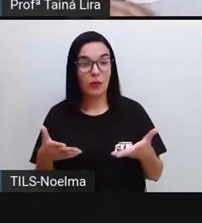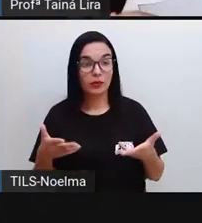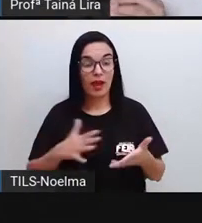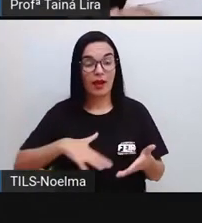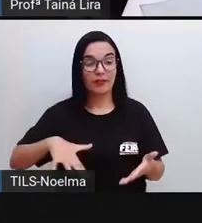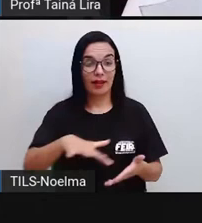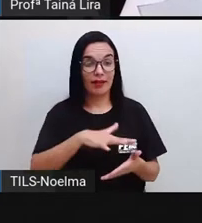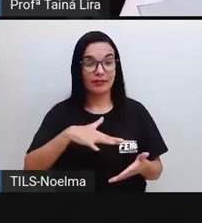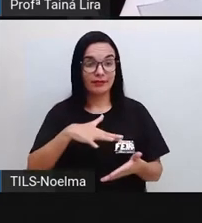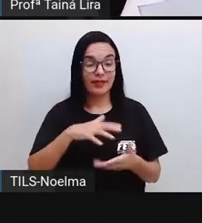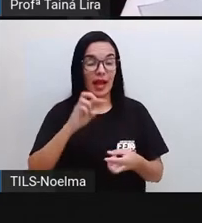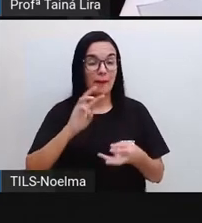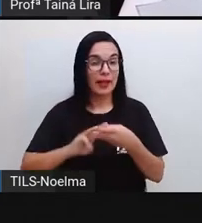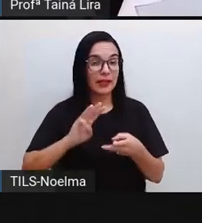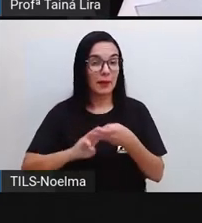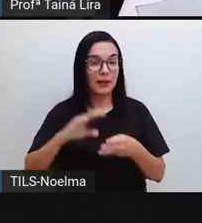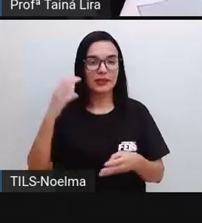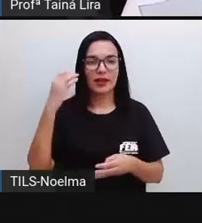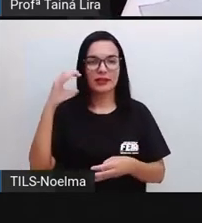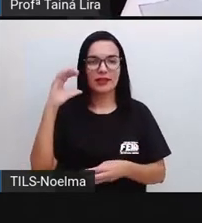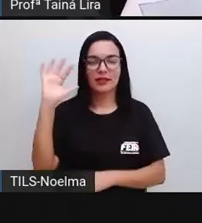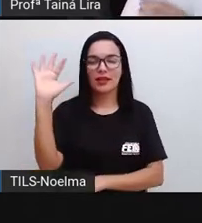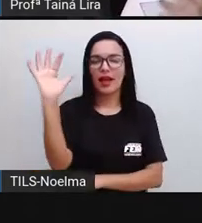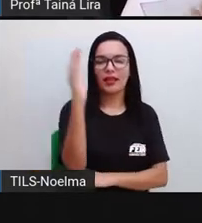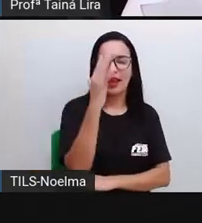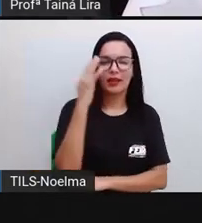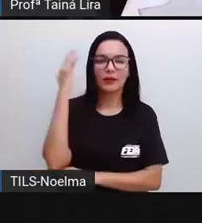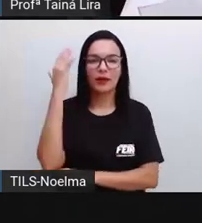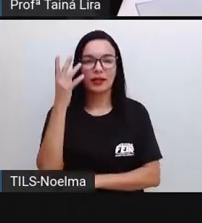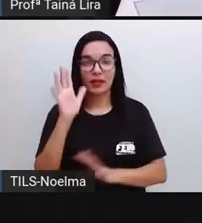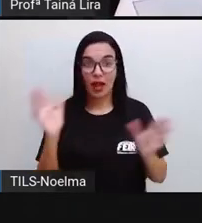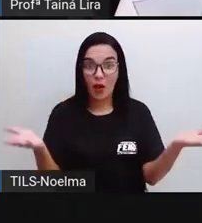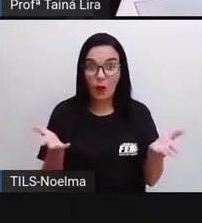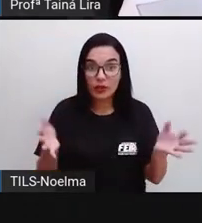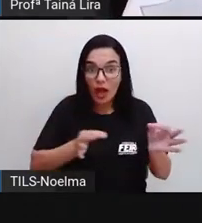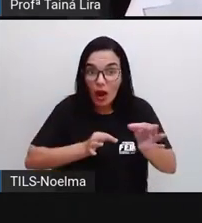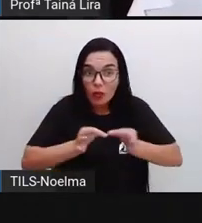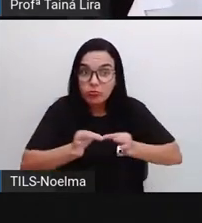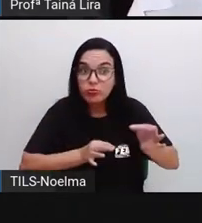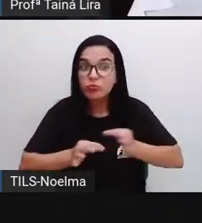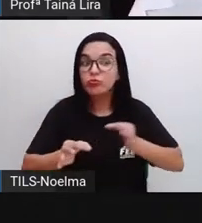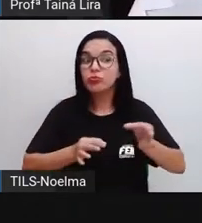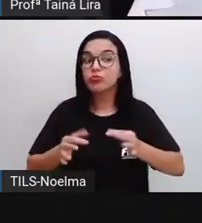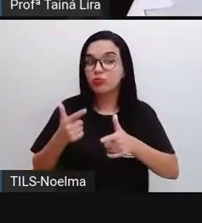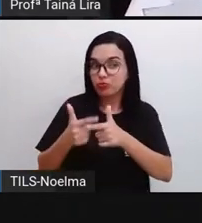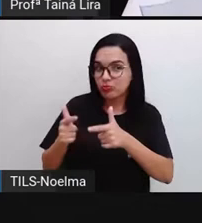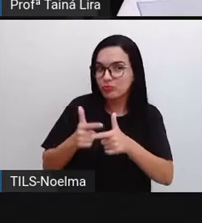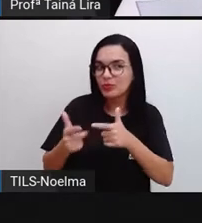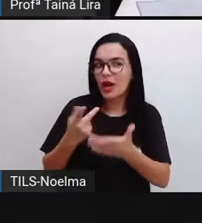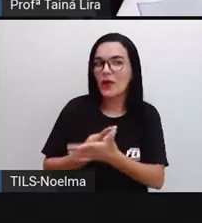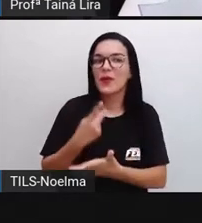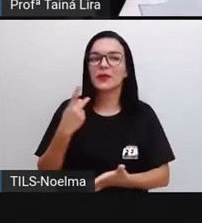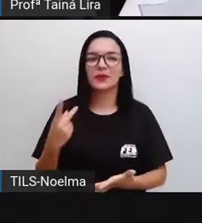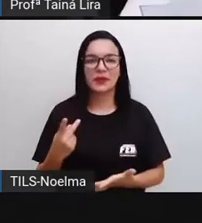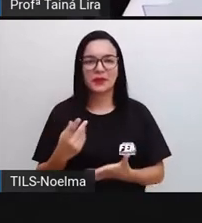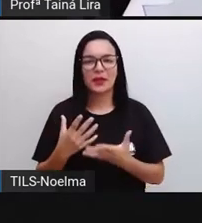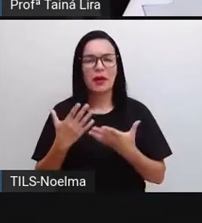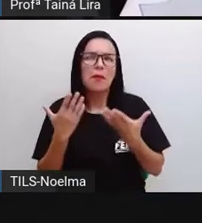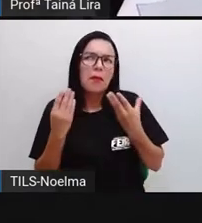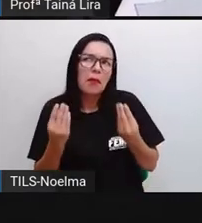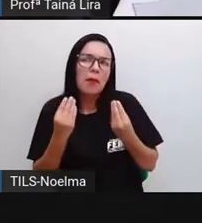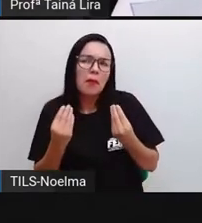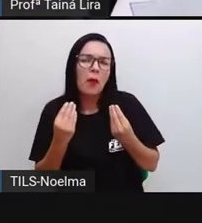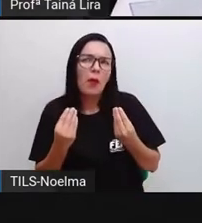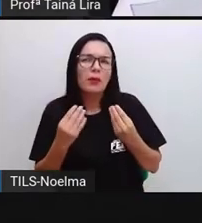e Ciências da Natureza e o nosso tema é Resolvendo Situações-Problema. Mas a gente está